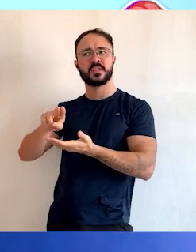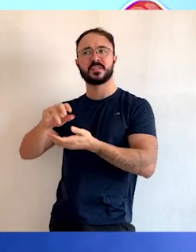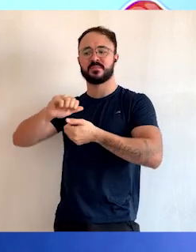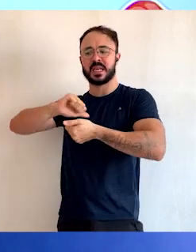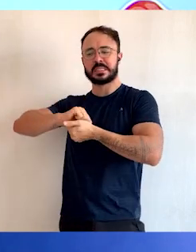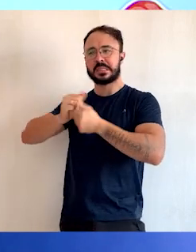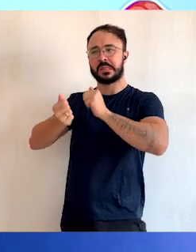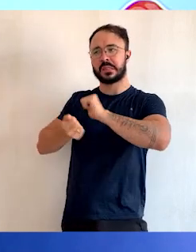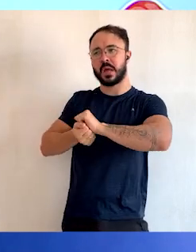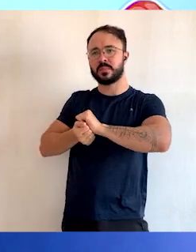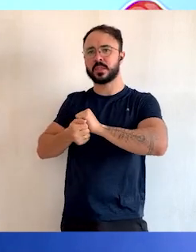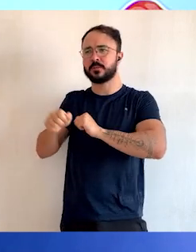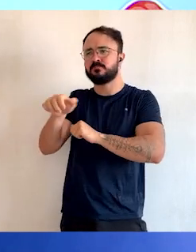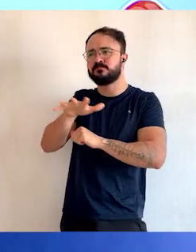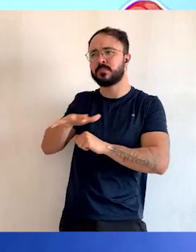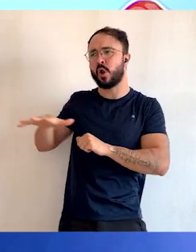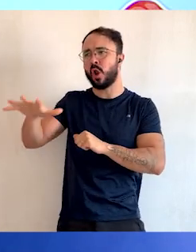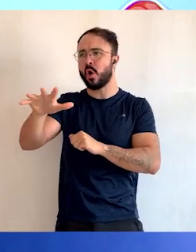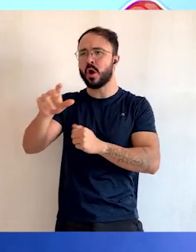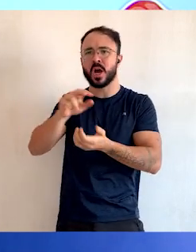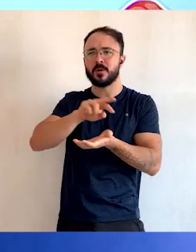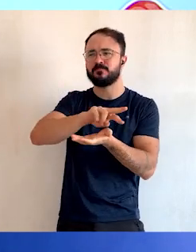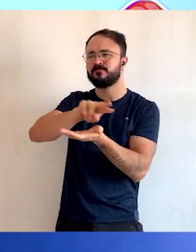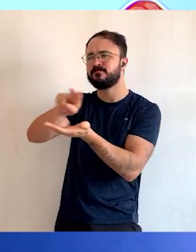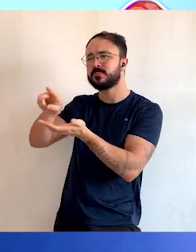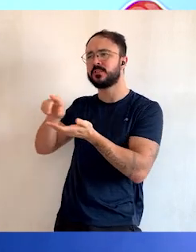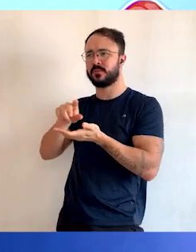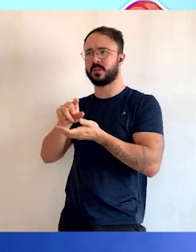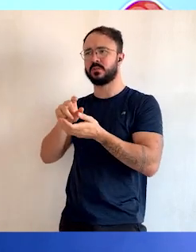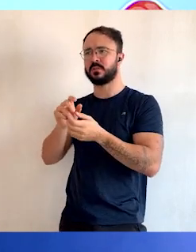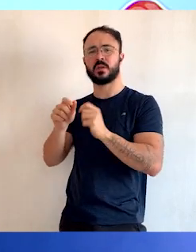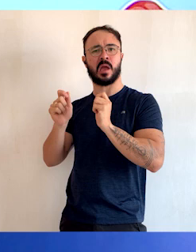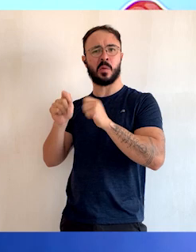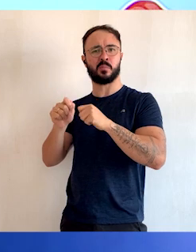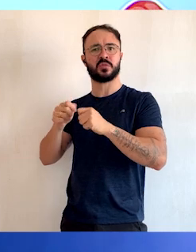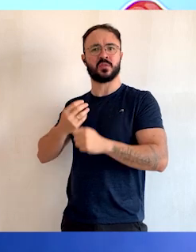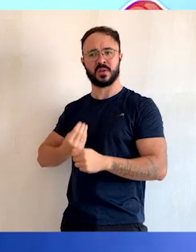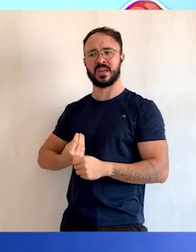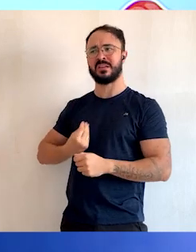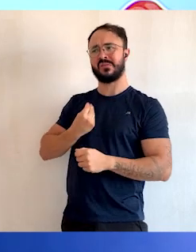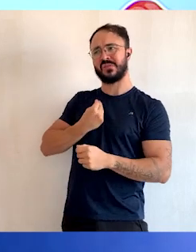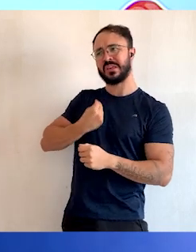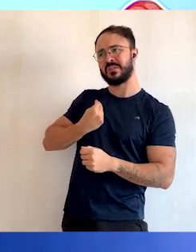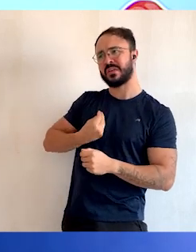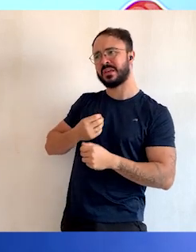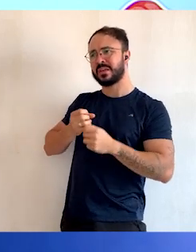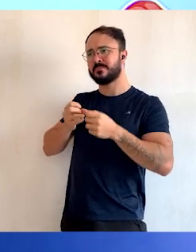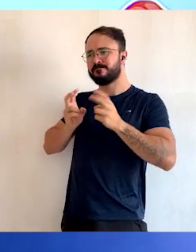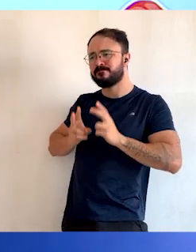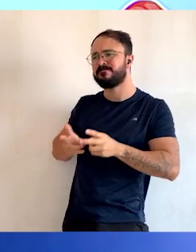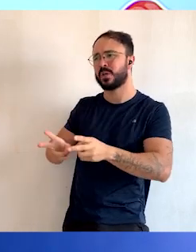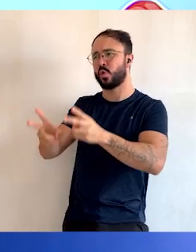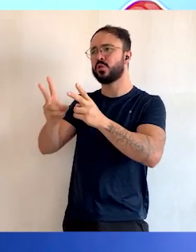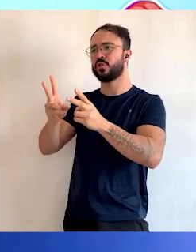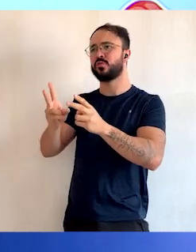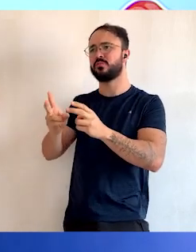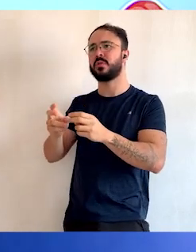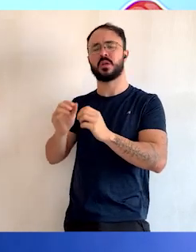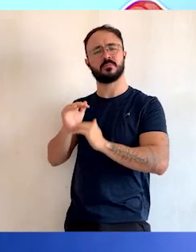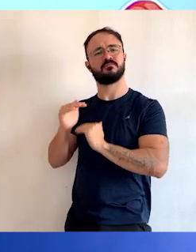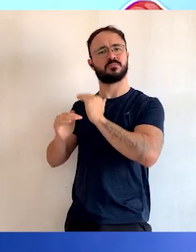a que são sujeitos. Condições essas que nos permitem viver